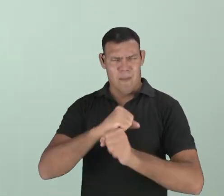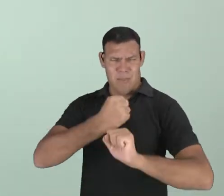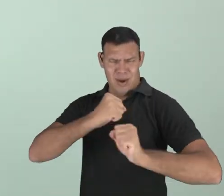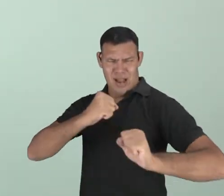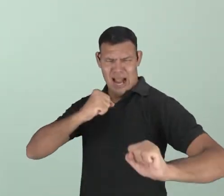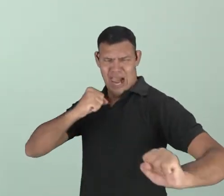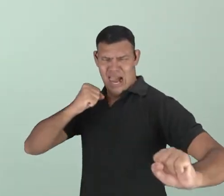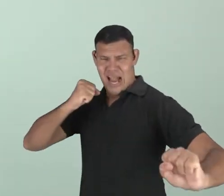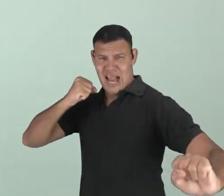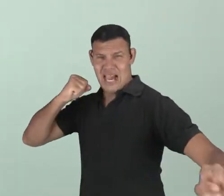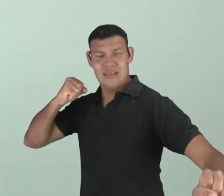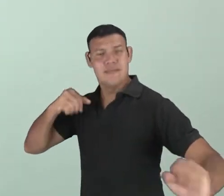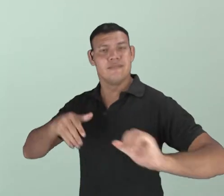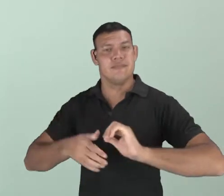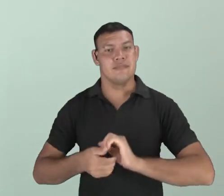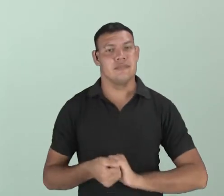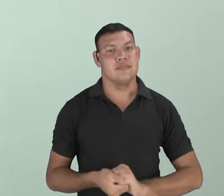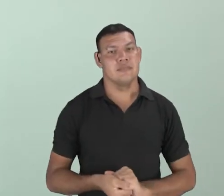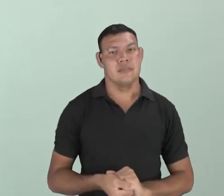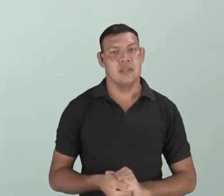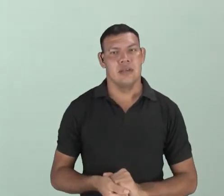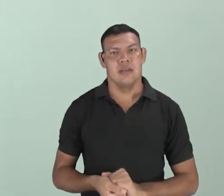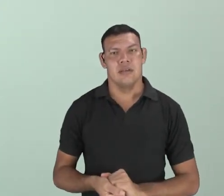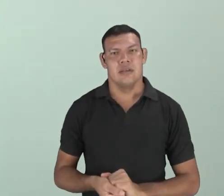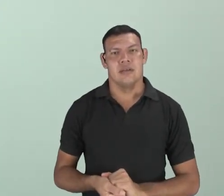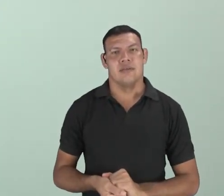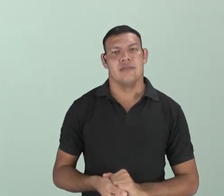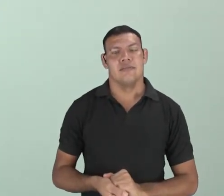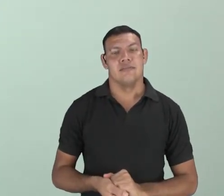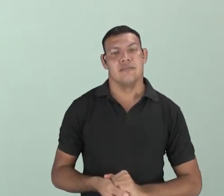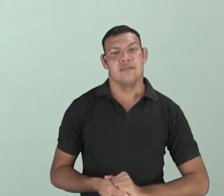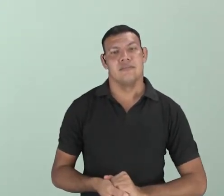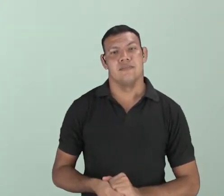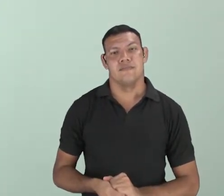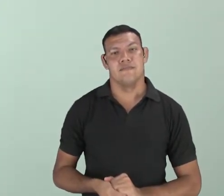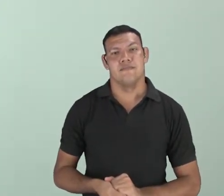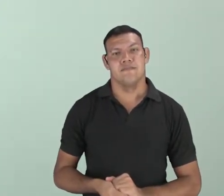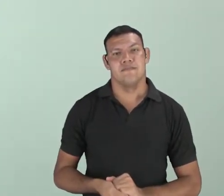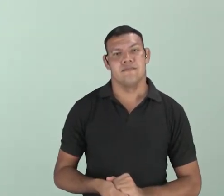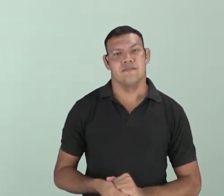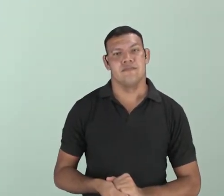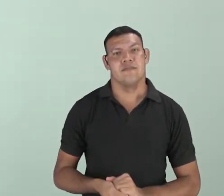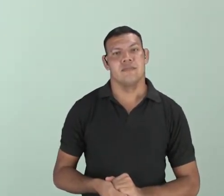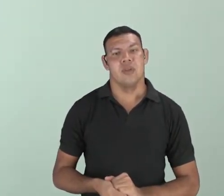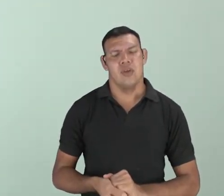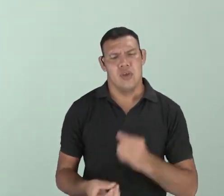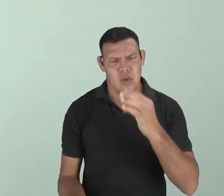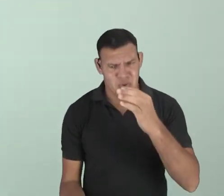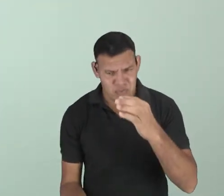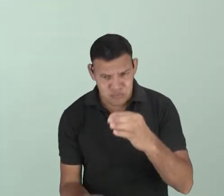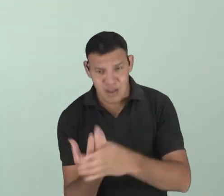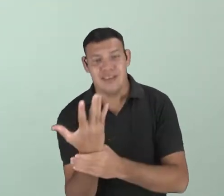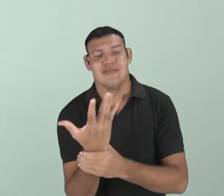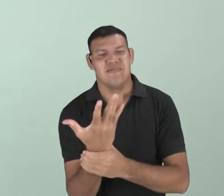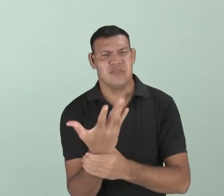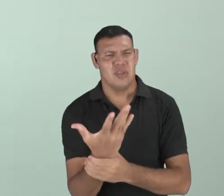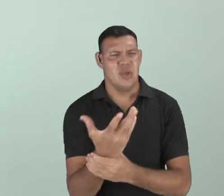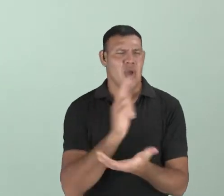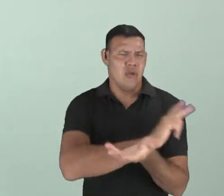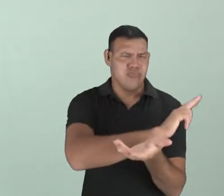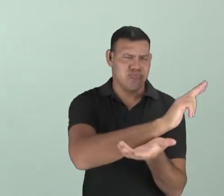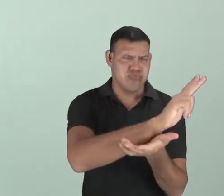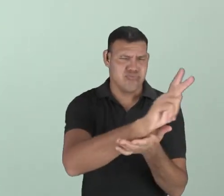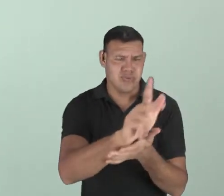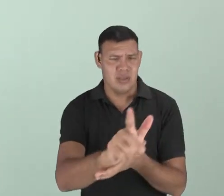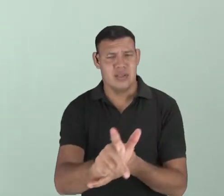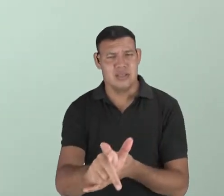criado, ele foi construído a partir de diversas línguas, principalmente